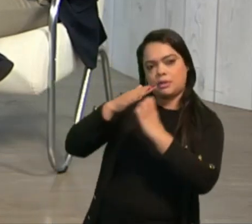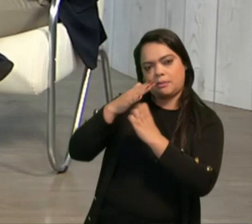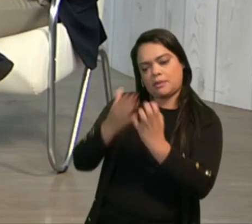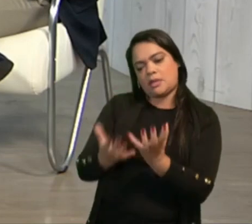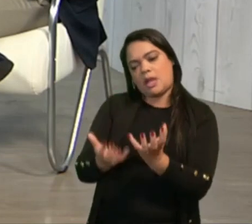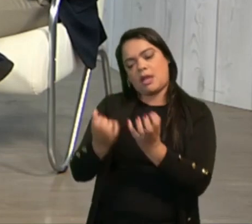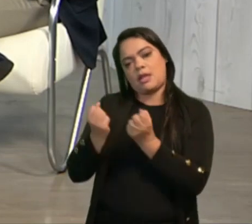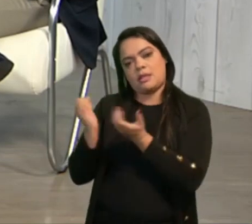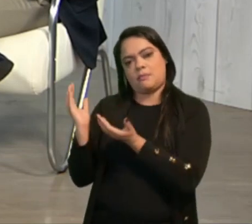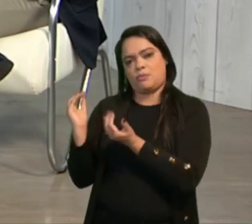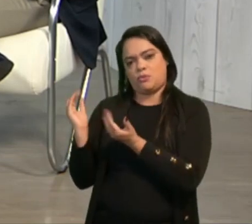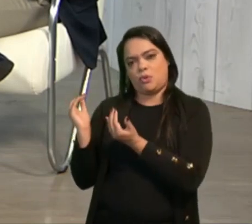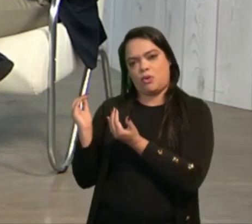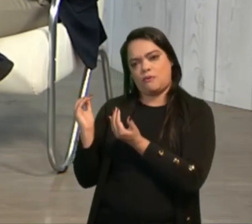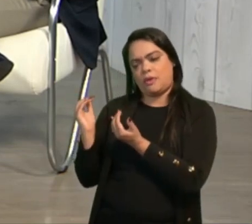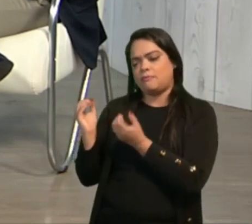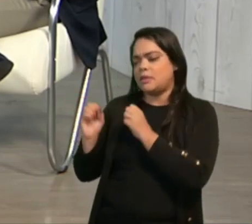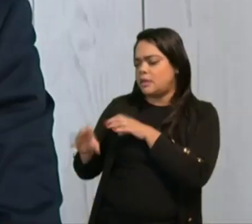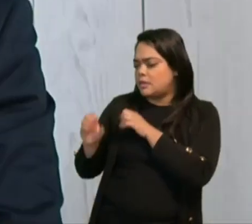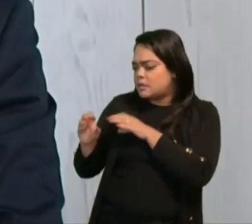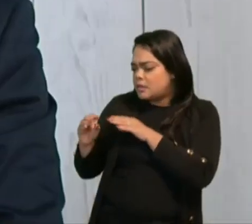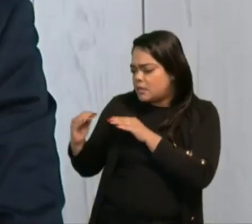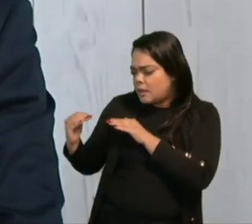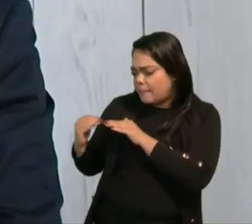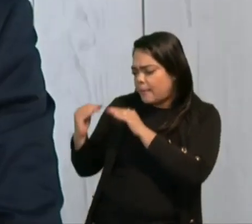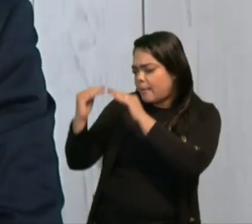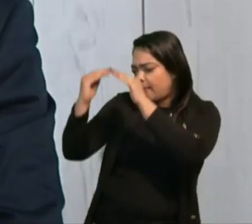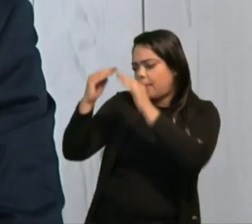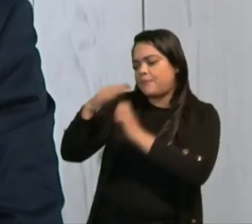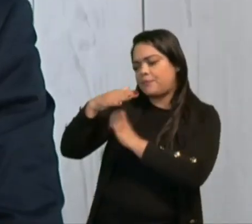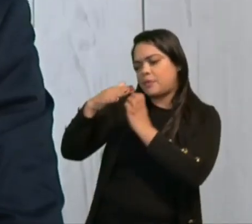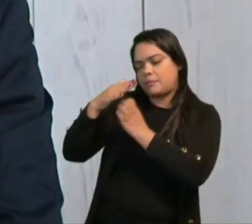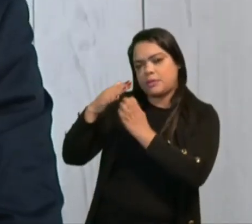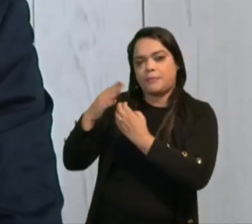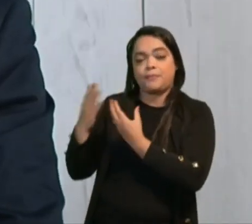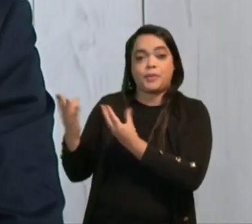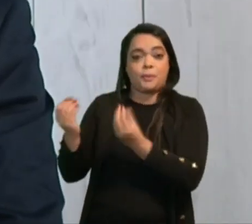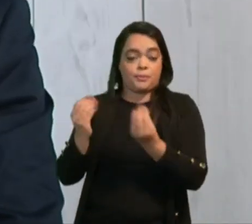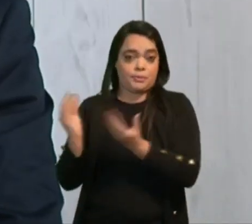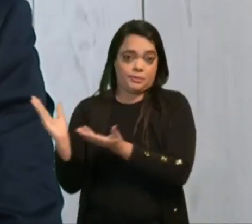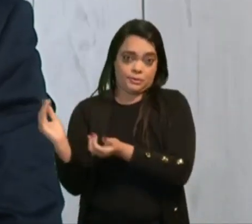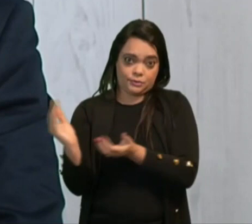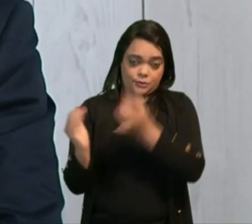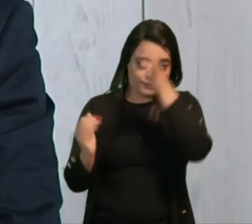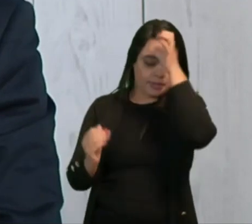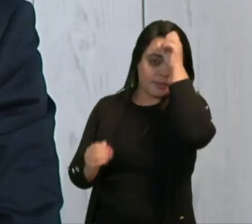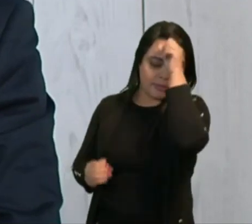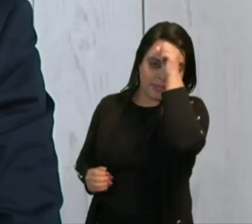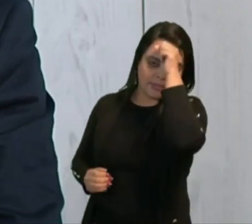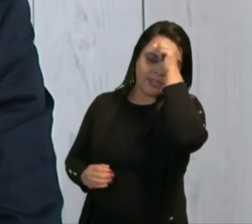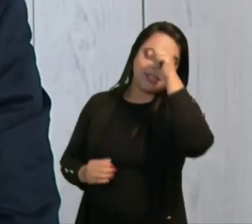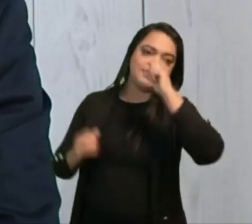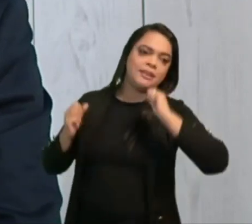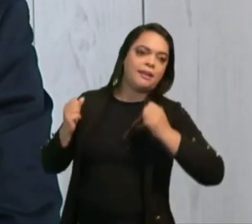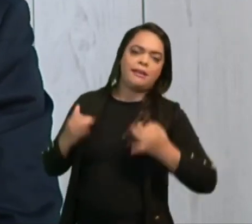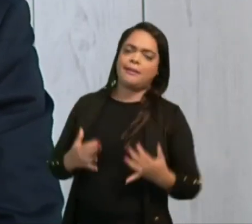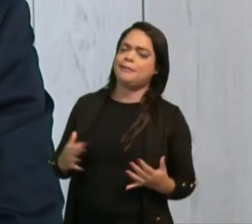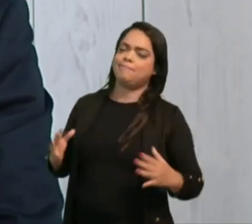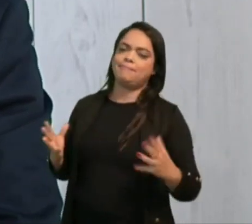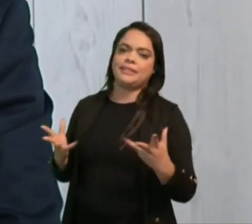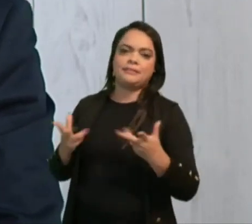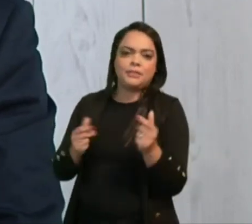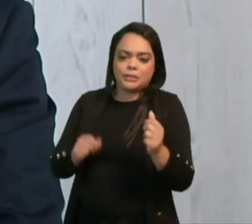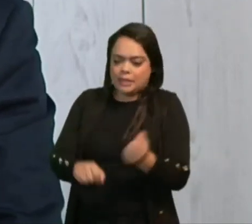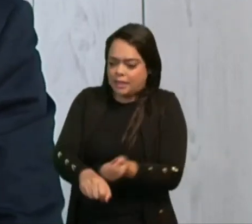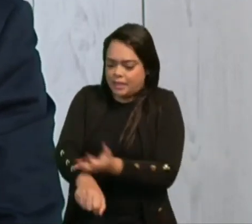molda de acordo com os valores da empresa. Os relatos de vários jovens aprendizes é fantástico, é de